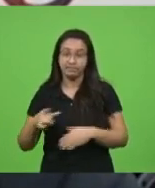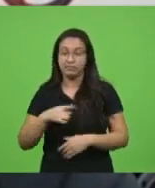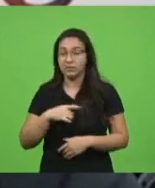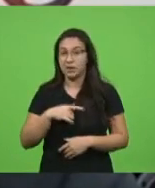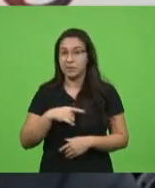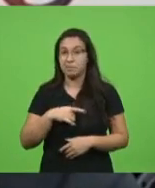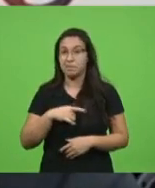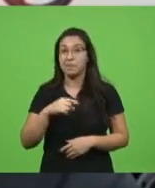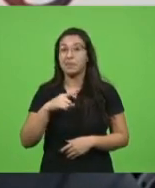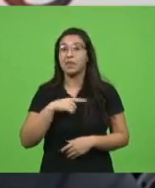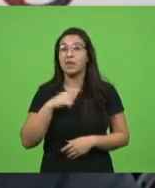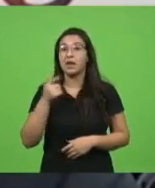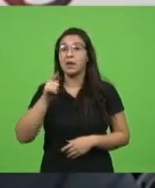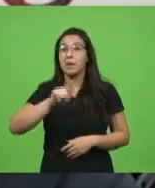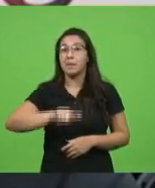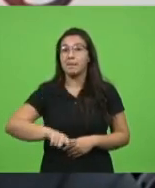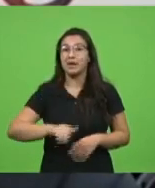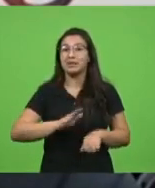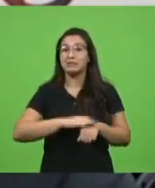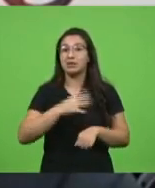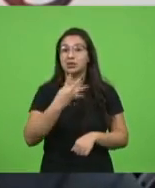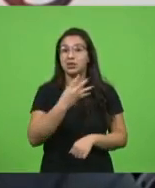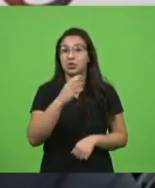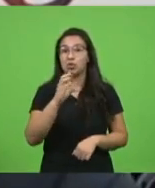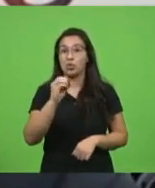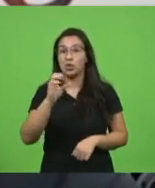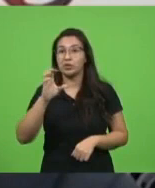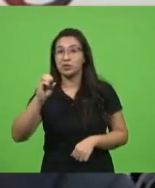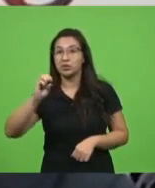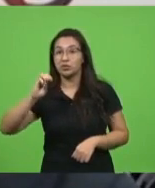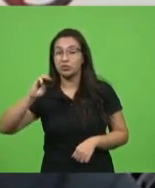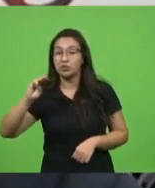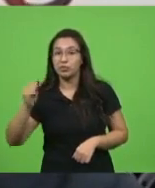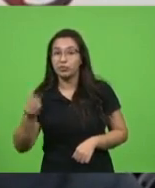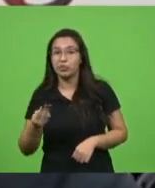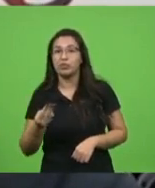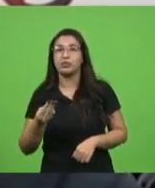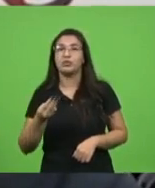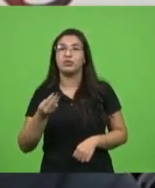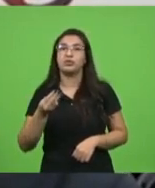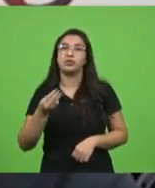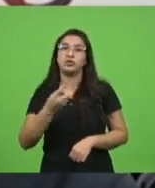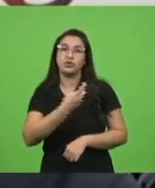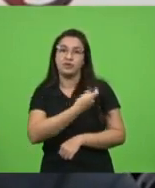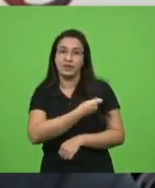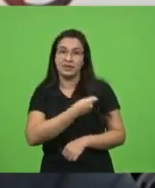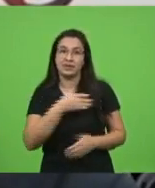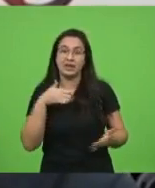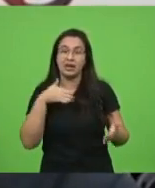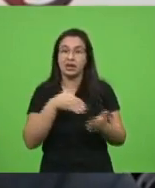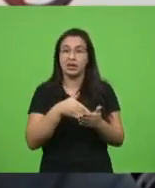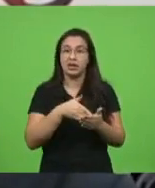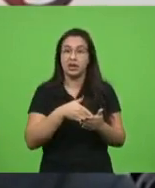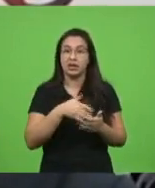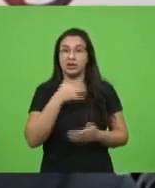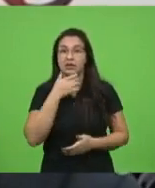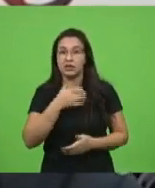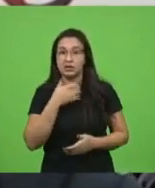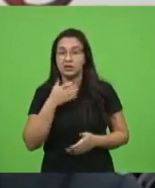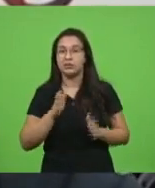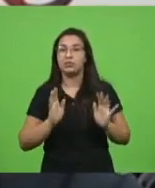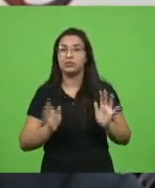mais de 400 milhões de vacinas, de vacinas para até dezembro, mais de 400 milhões já programados,